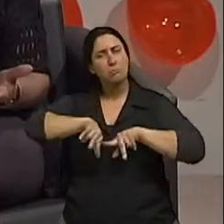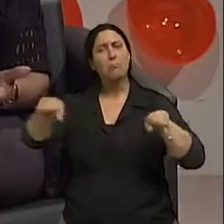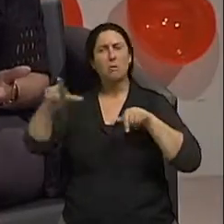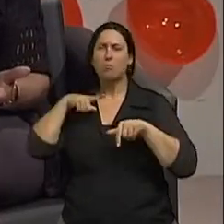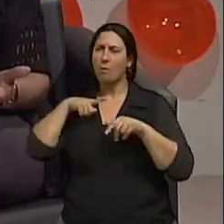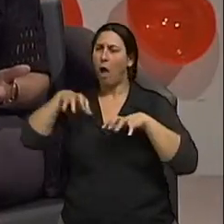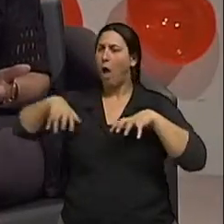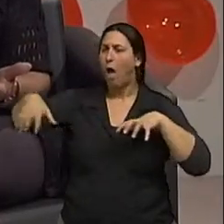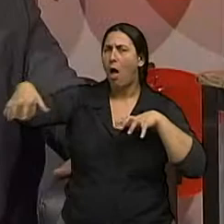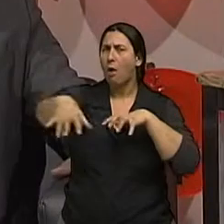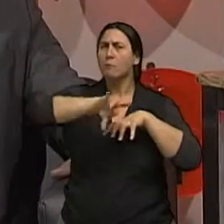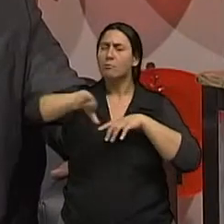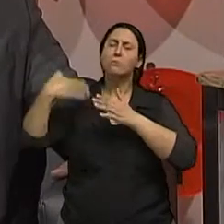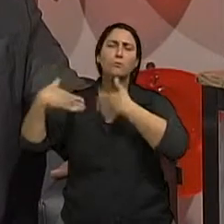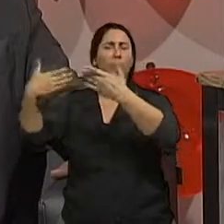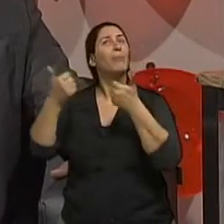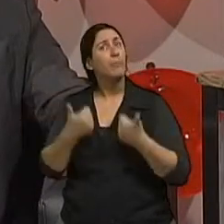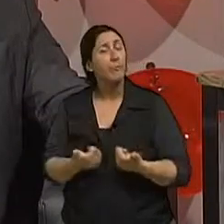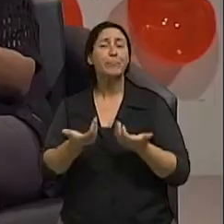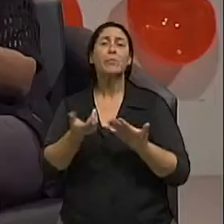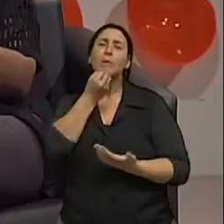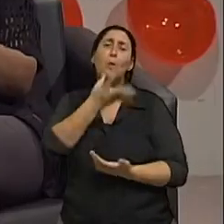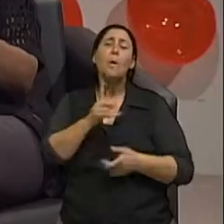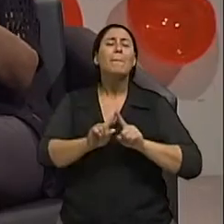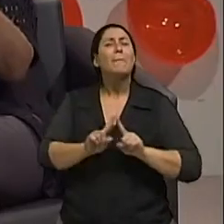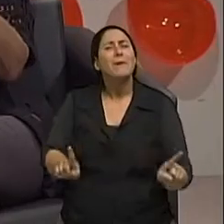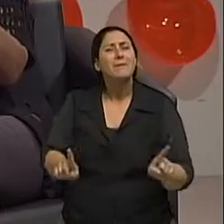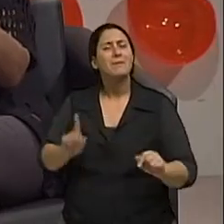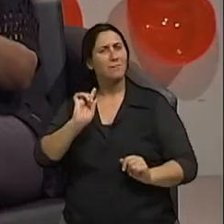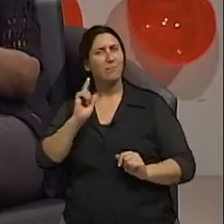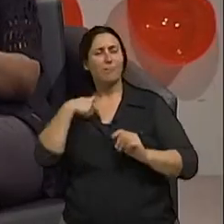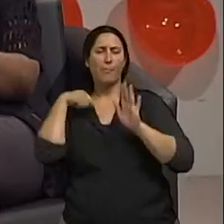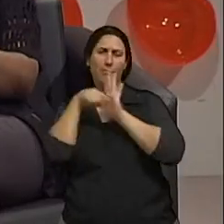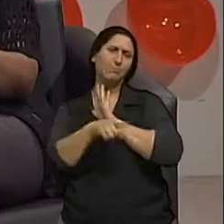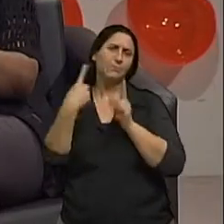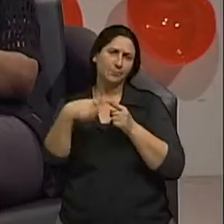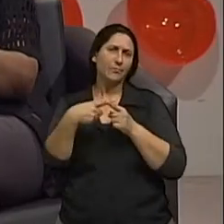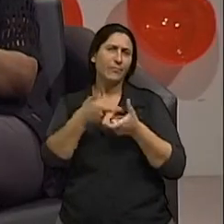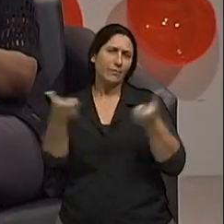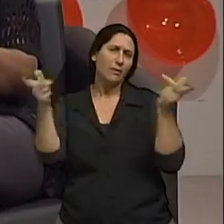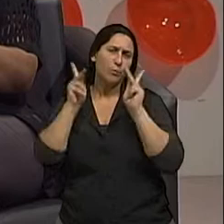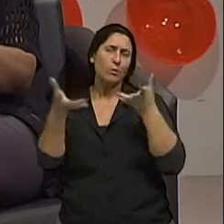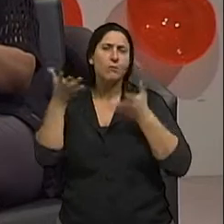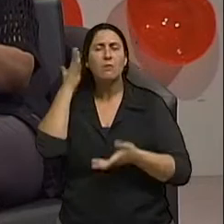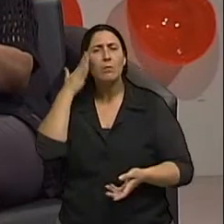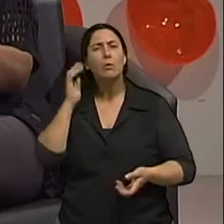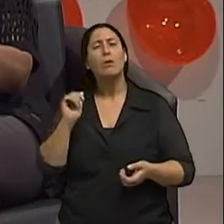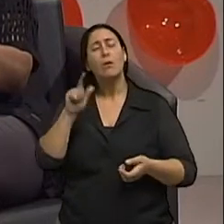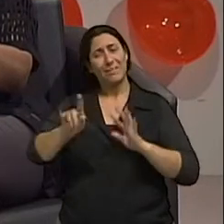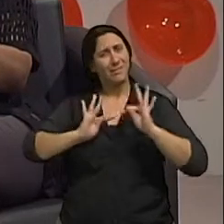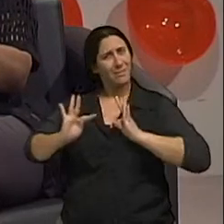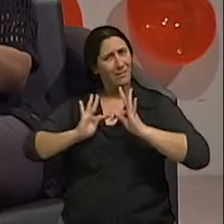áreas nós temos né doutor então os tratamentos e eu tenho certeza que as pessoas gostariam de saber isso os